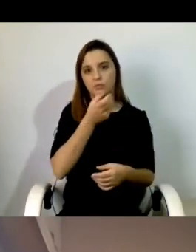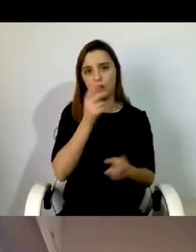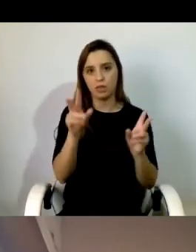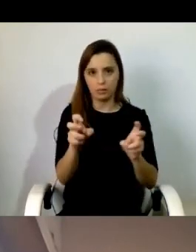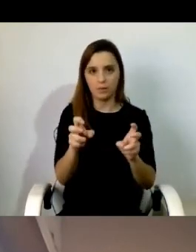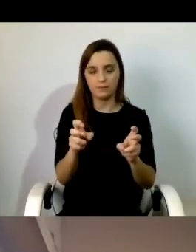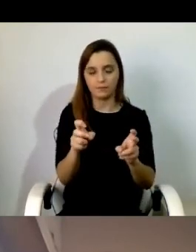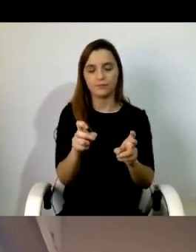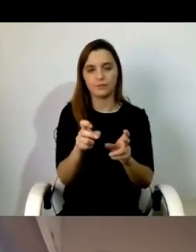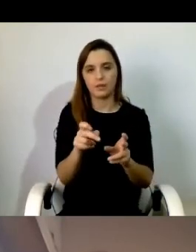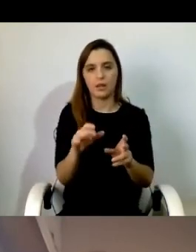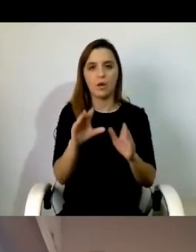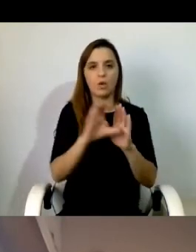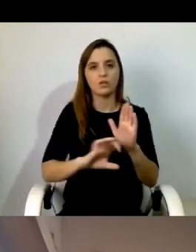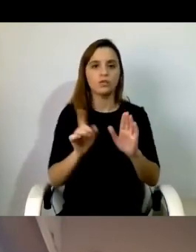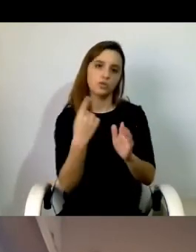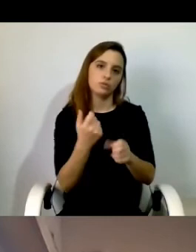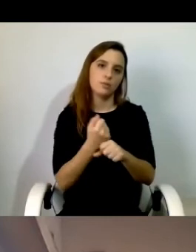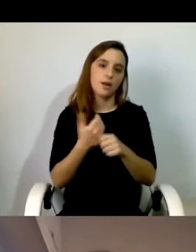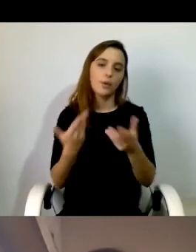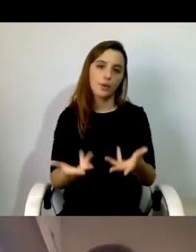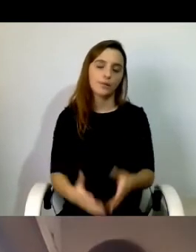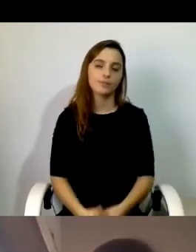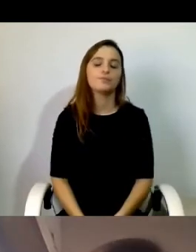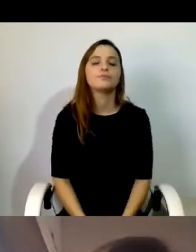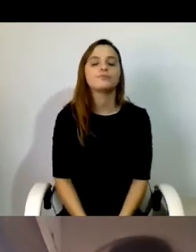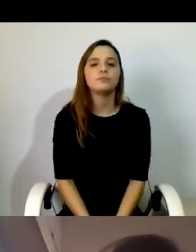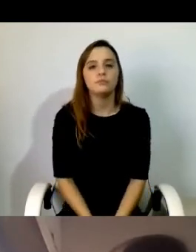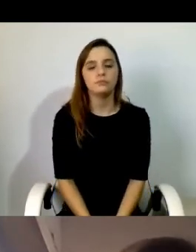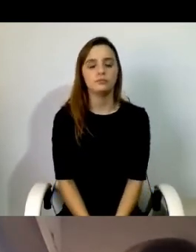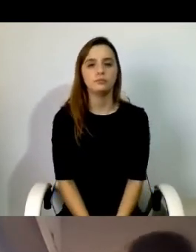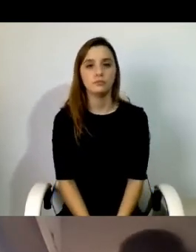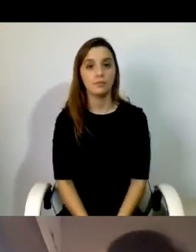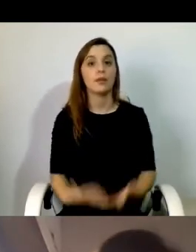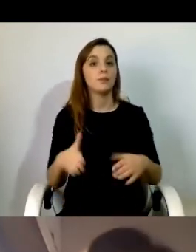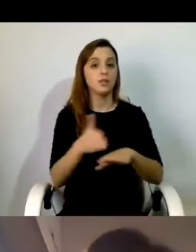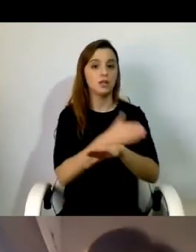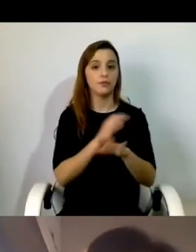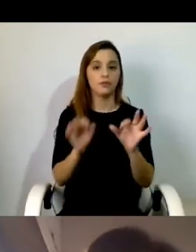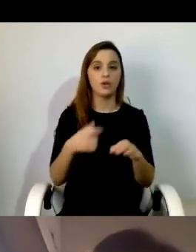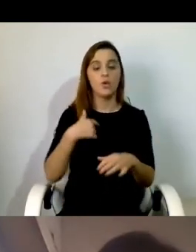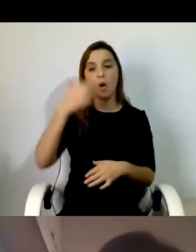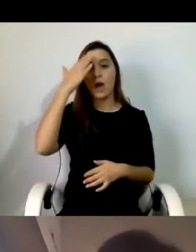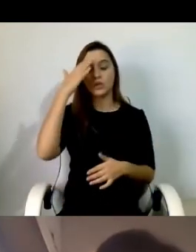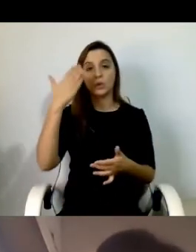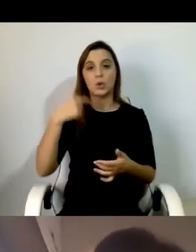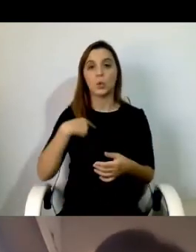a que estamos a trabalhar. Mas antes de terminar eu penso que não estou por ter Dez minutos